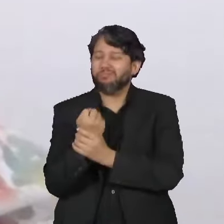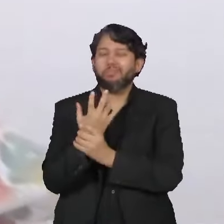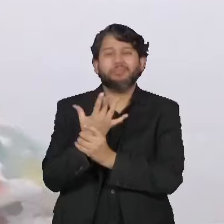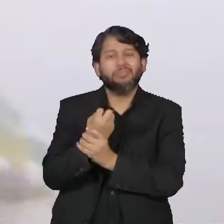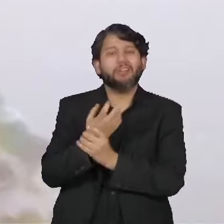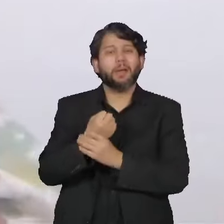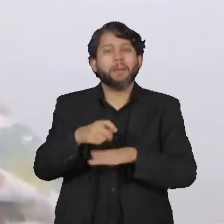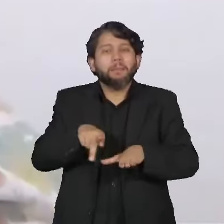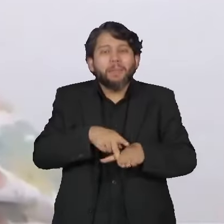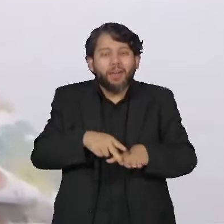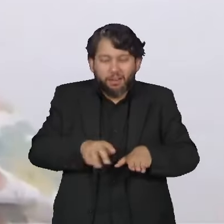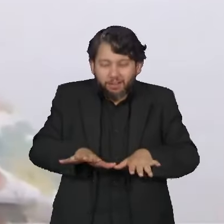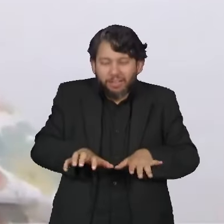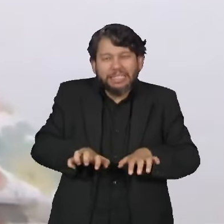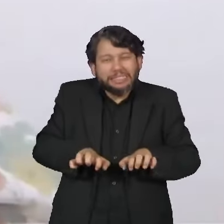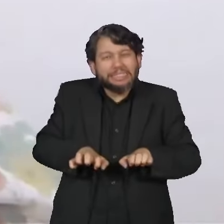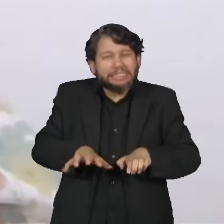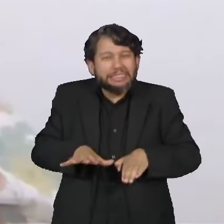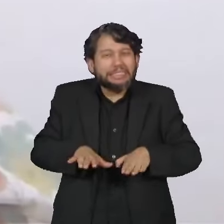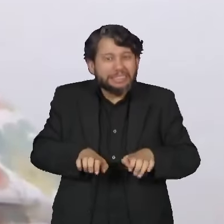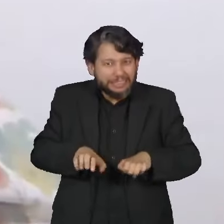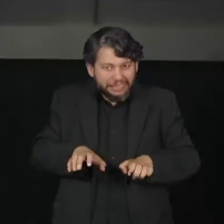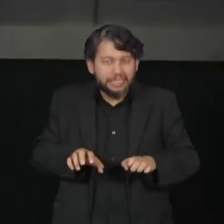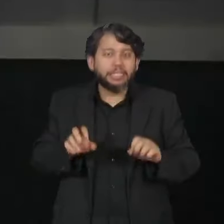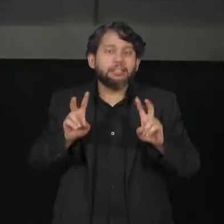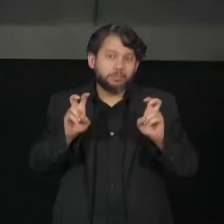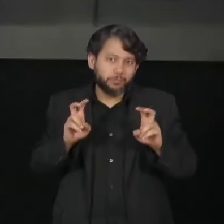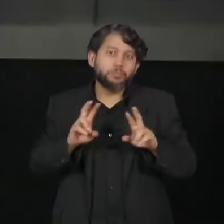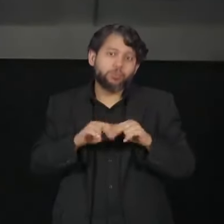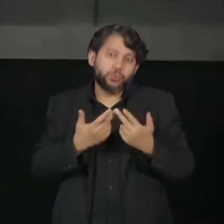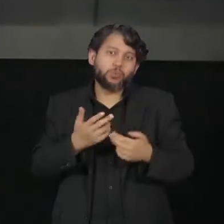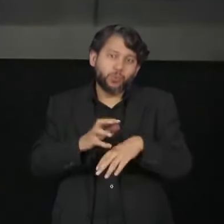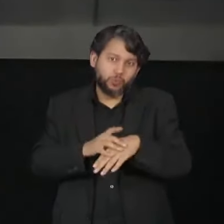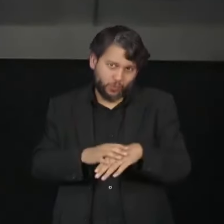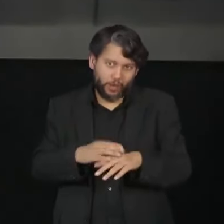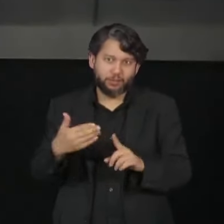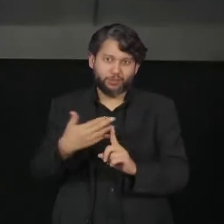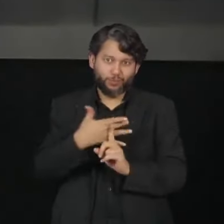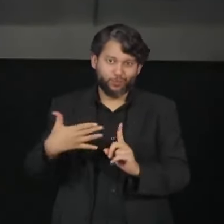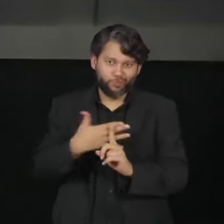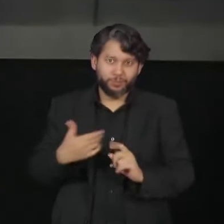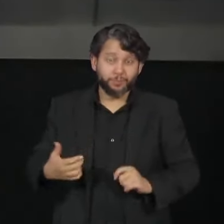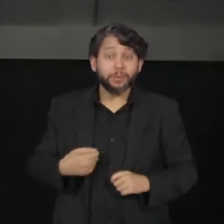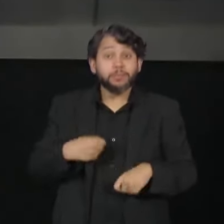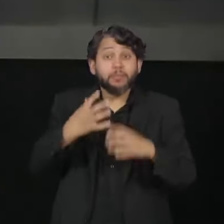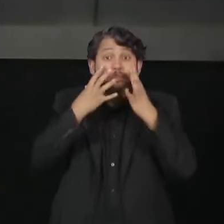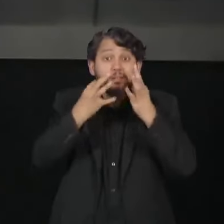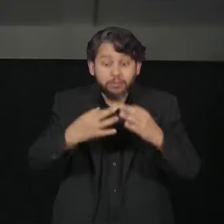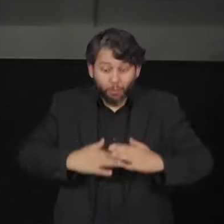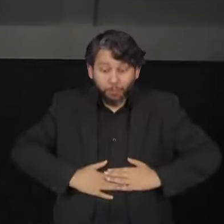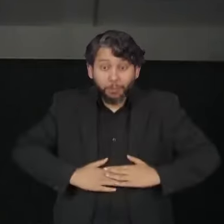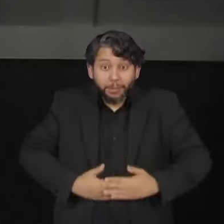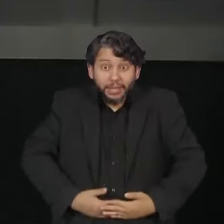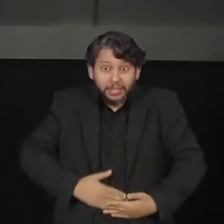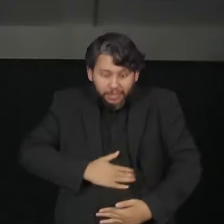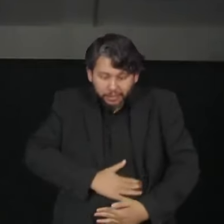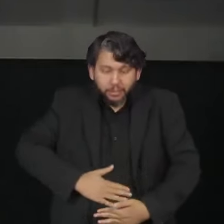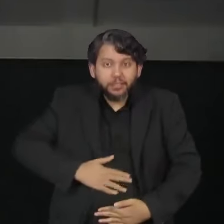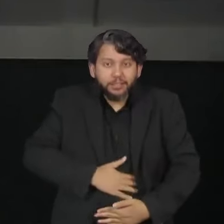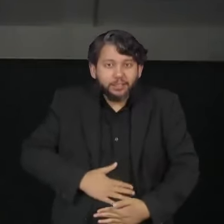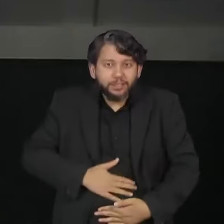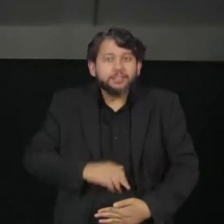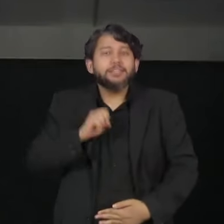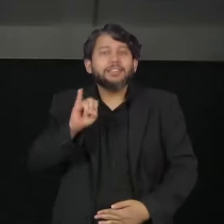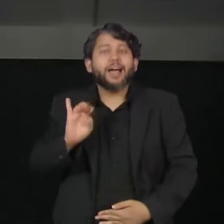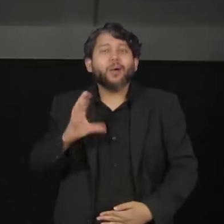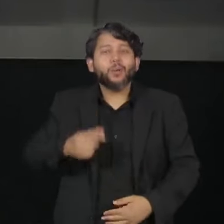pés. A gente chama isso de síndrome mão-pé. Então, além da palidez dessa dor, fica de olho na barriguinha, porque quando acontece esse